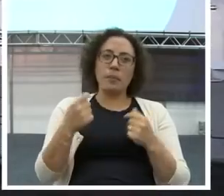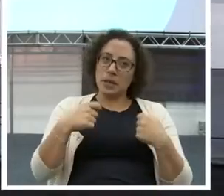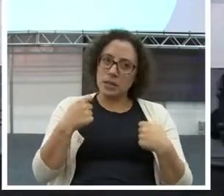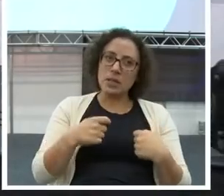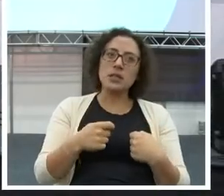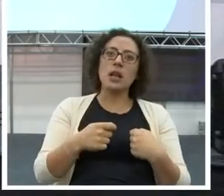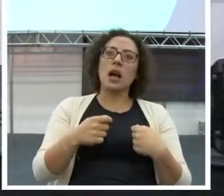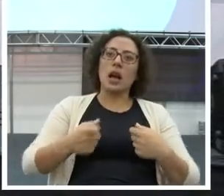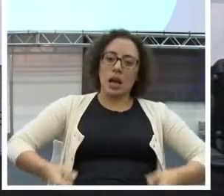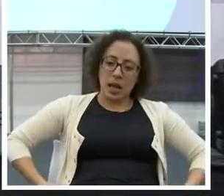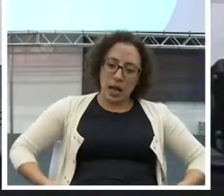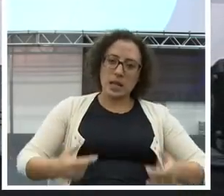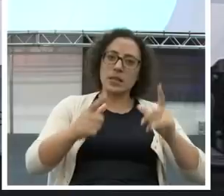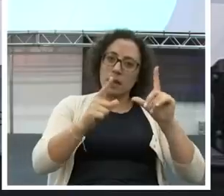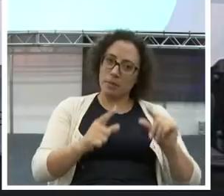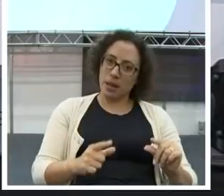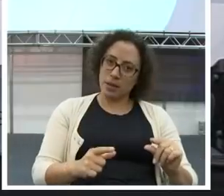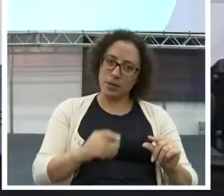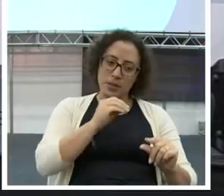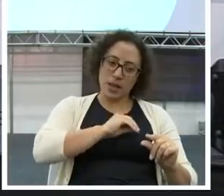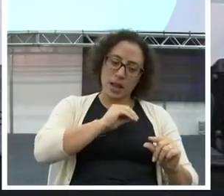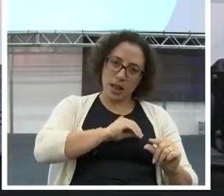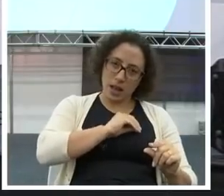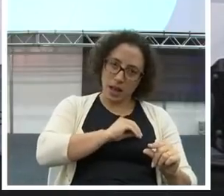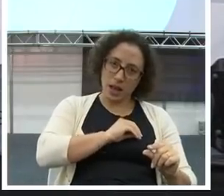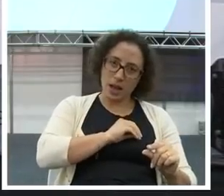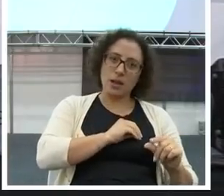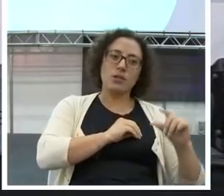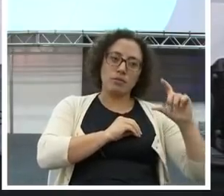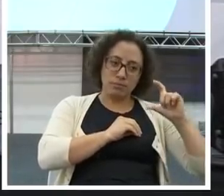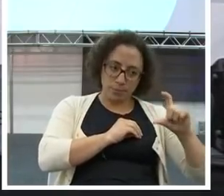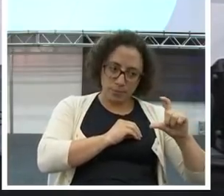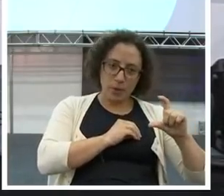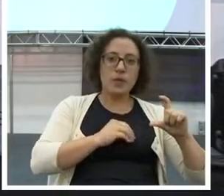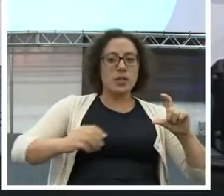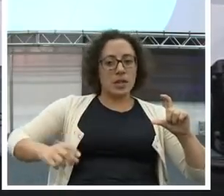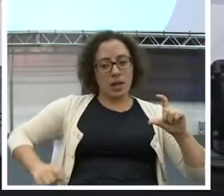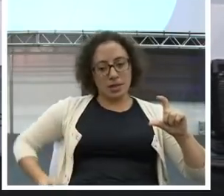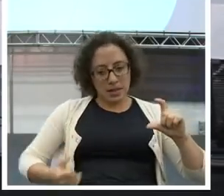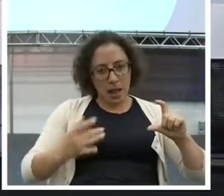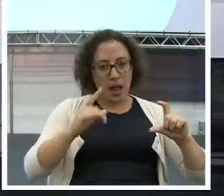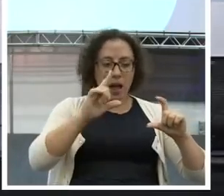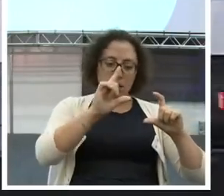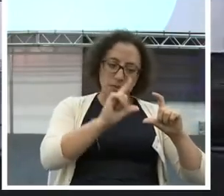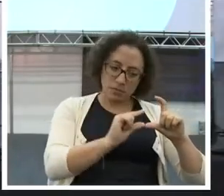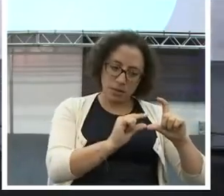Sim ou não? Não? Todo mundo sabe disso? Por que que não faz?